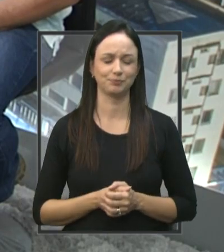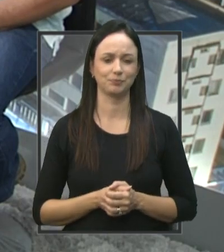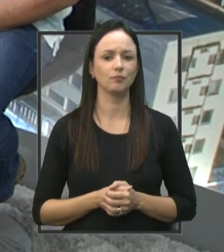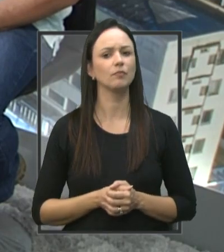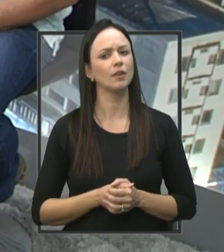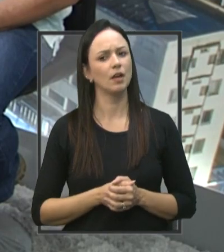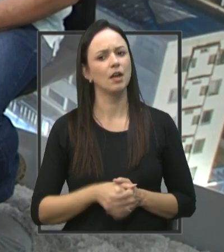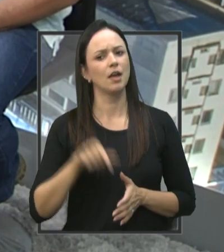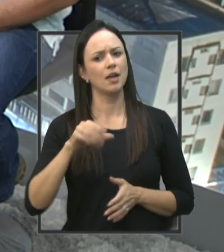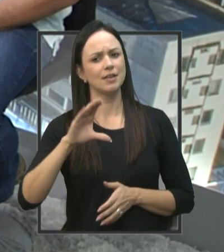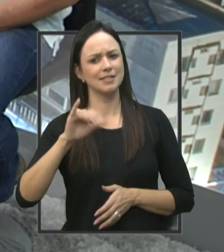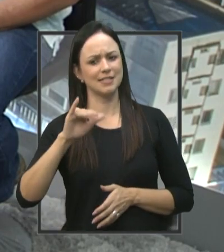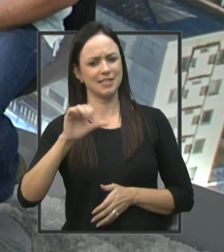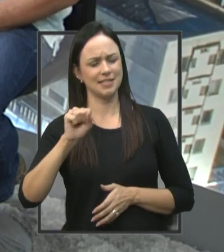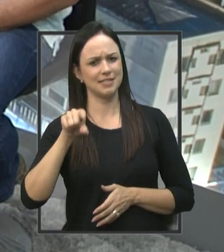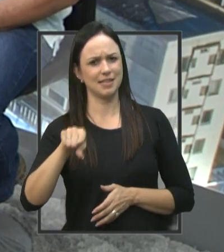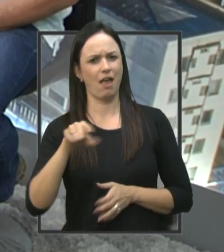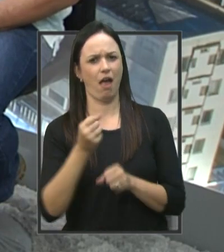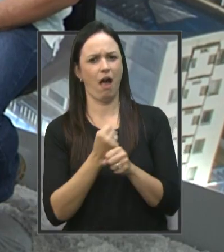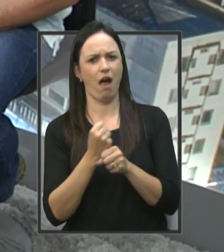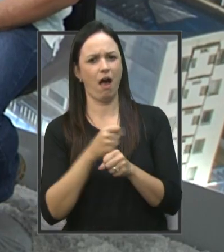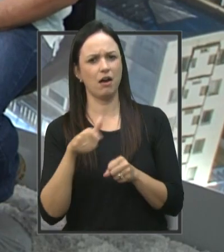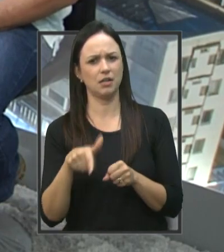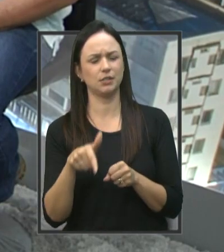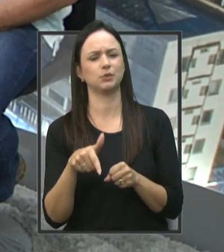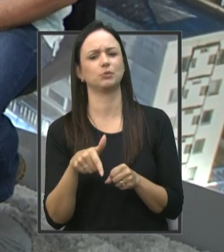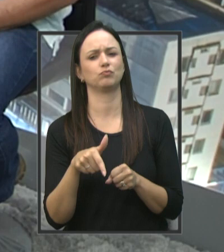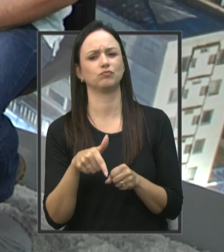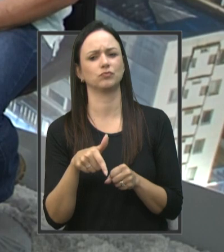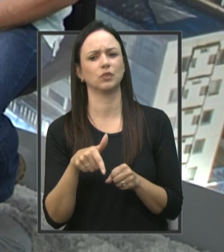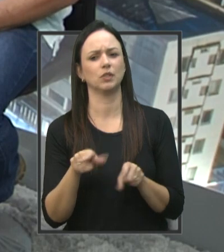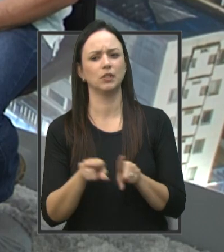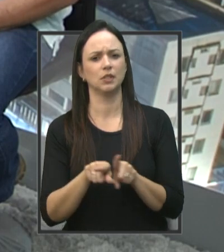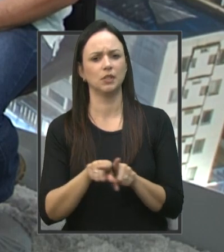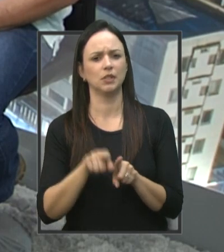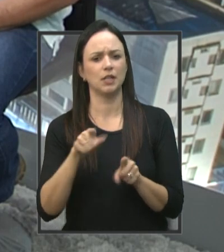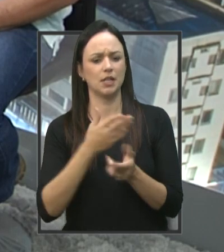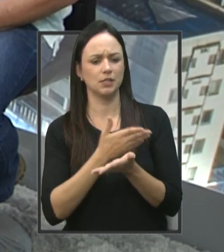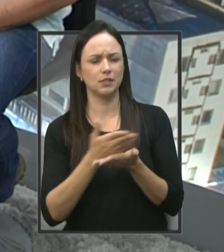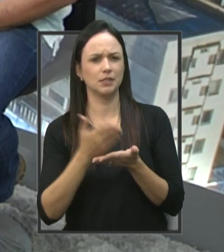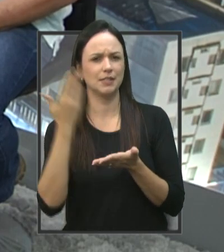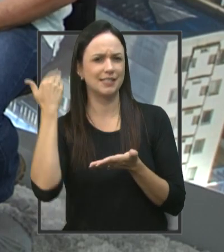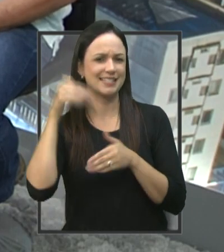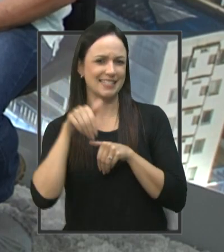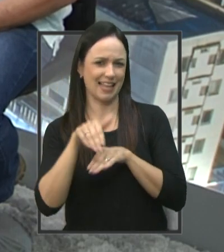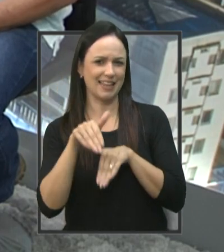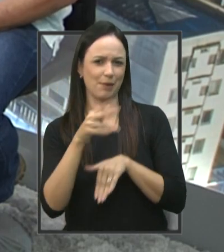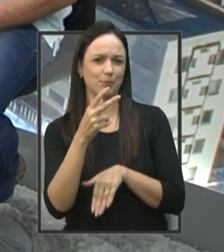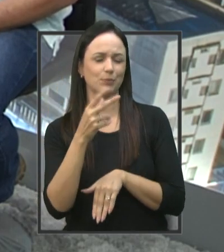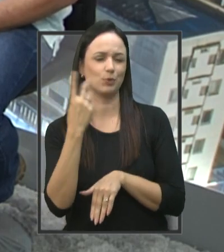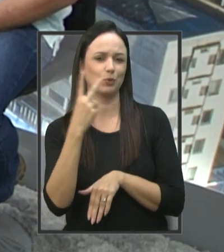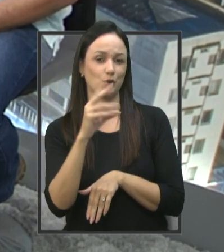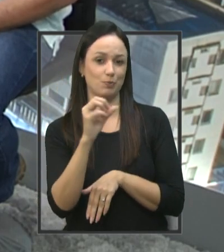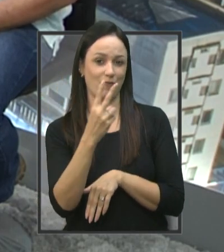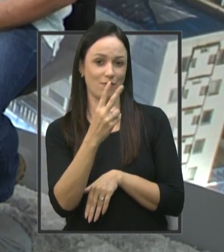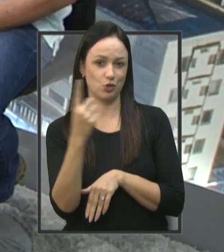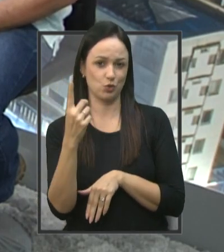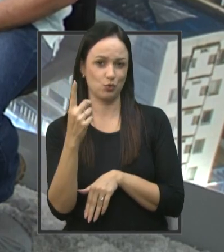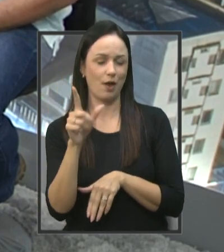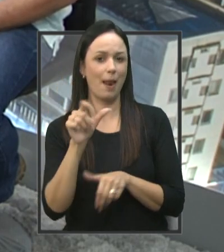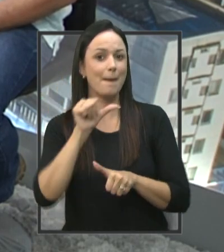Desse ano E já no início Do seu projeto Em setembro De 2021 Ele vem